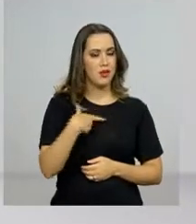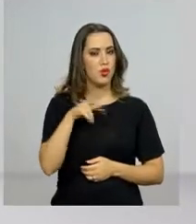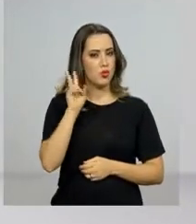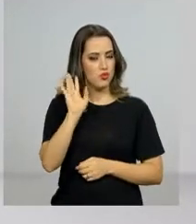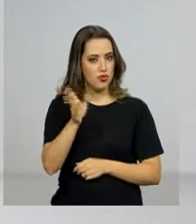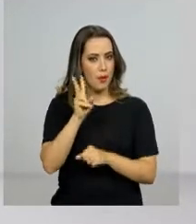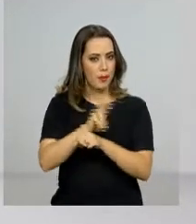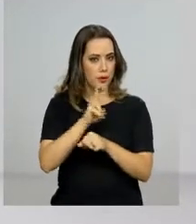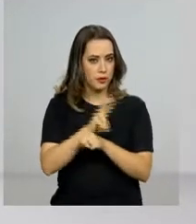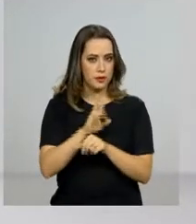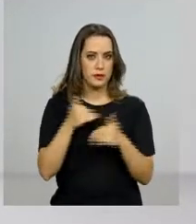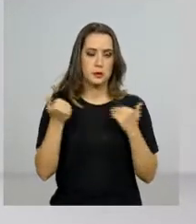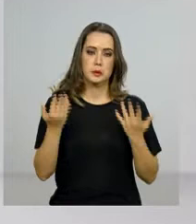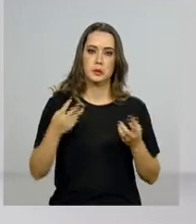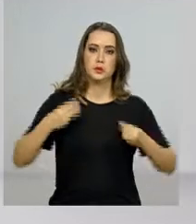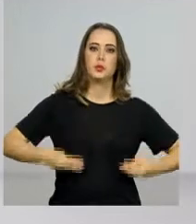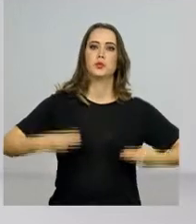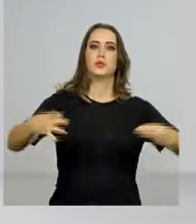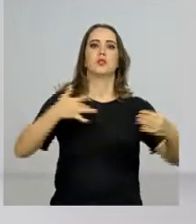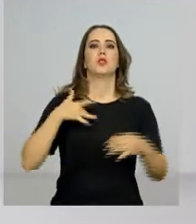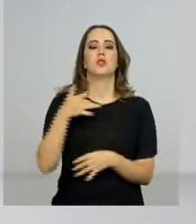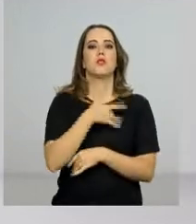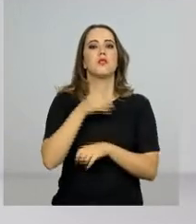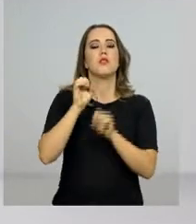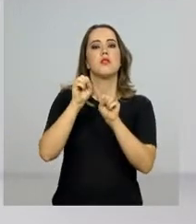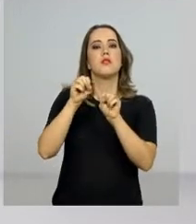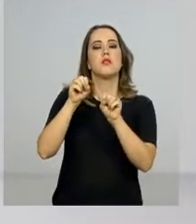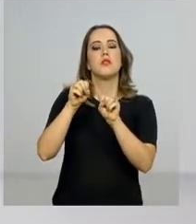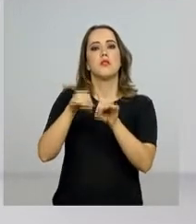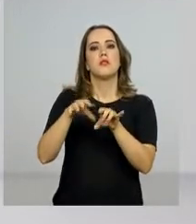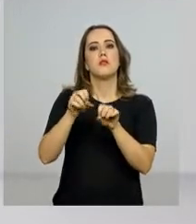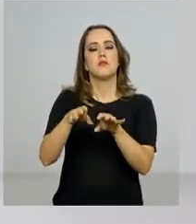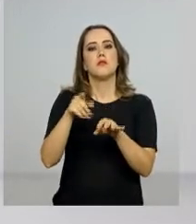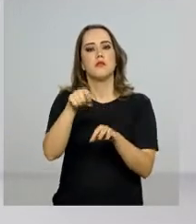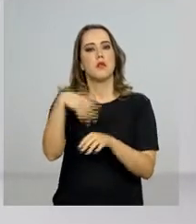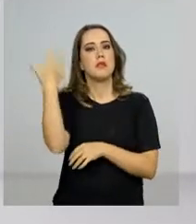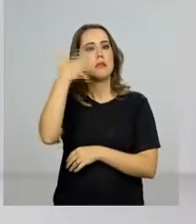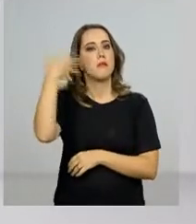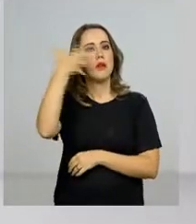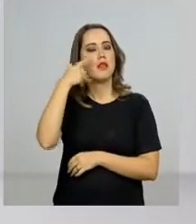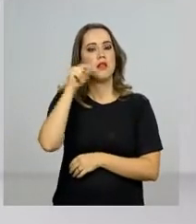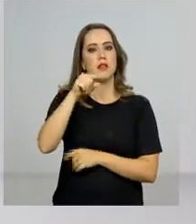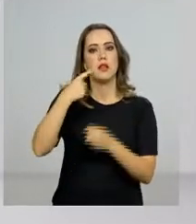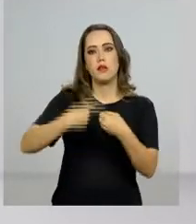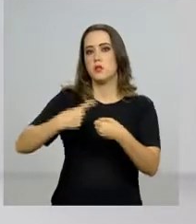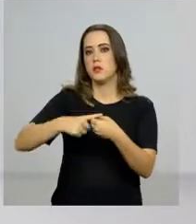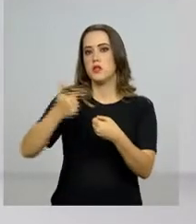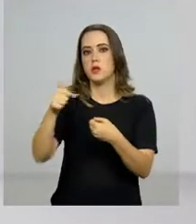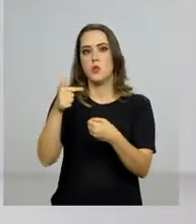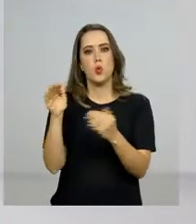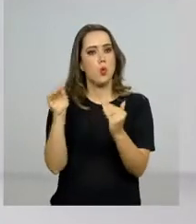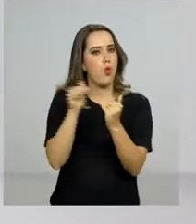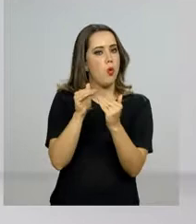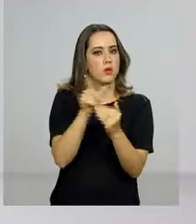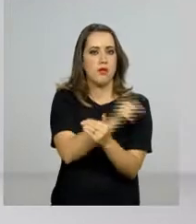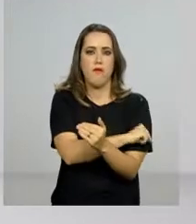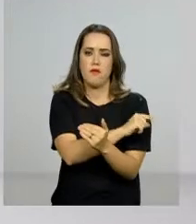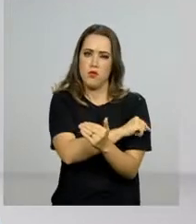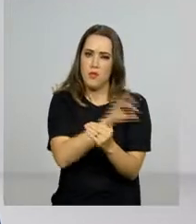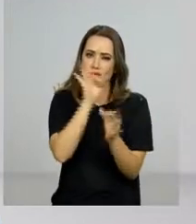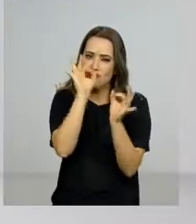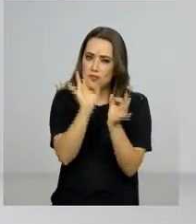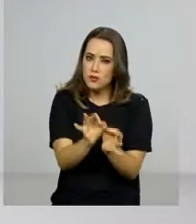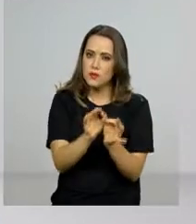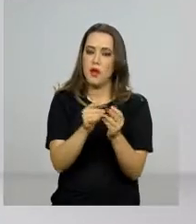imunizadas. Por isso, o Ministério da Saúde orienta que estados e municípios que não atingiram a meta abram os postos de